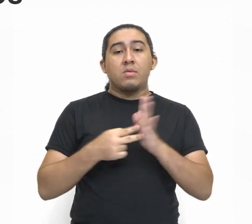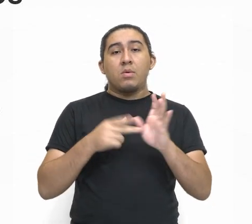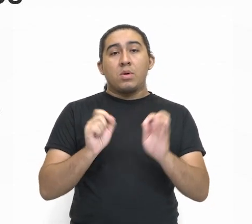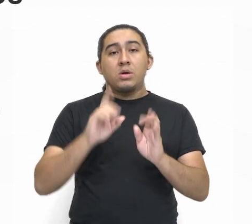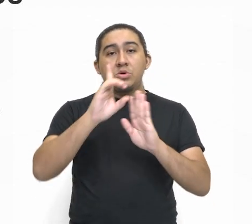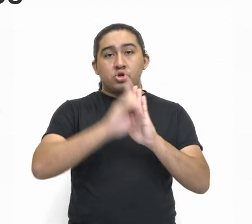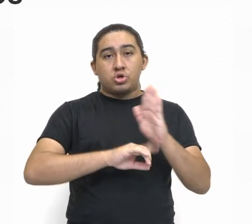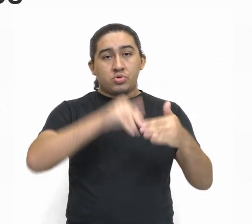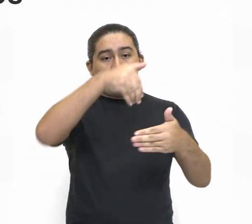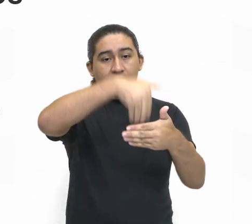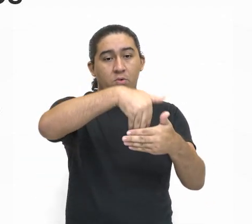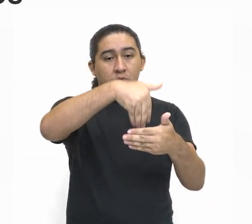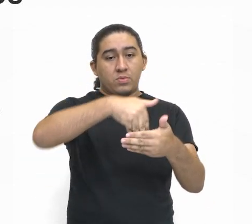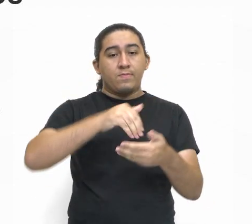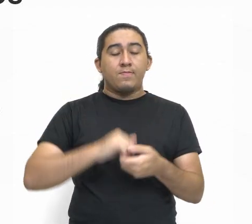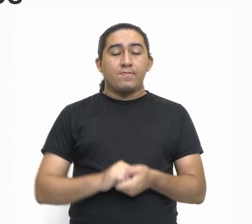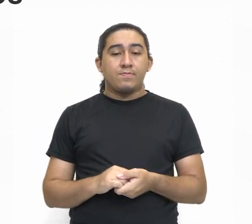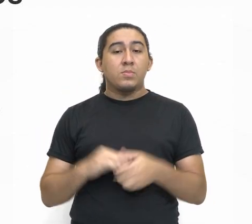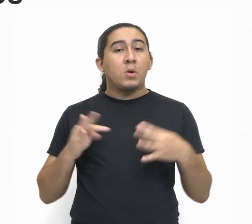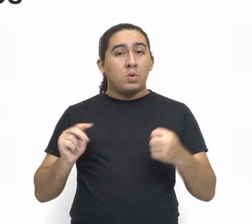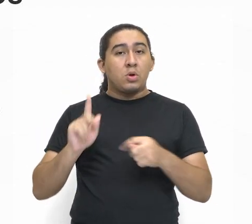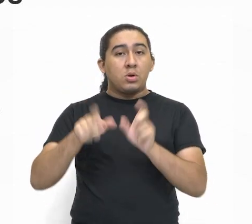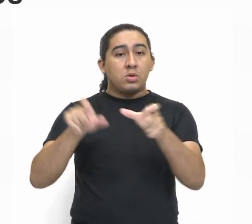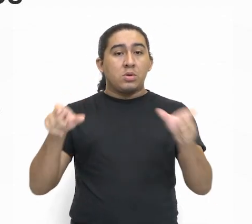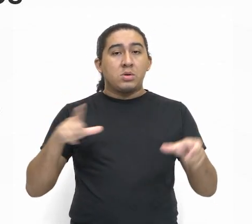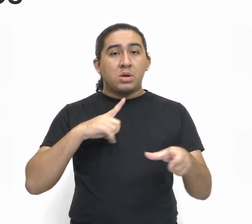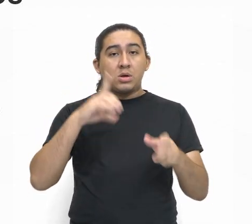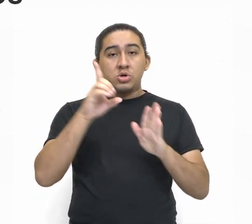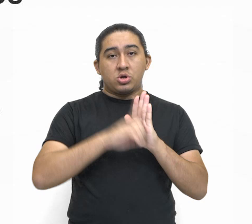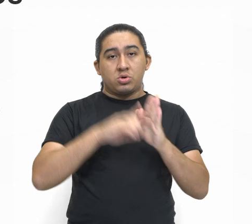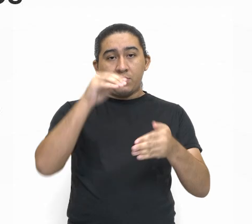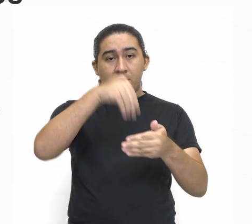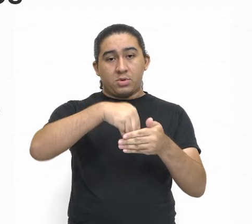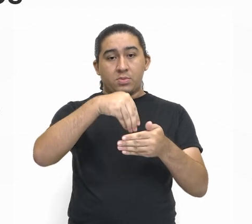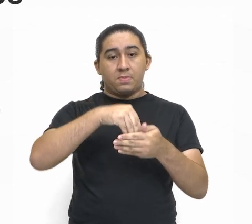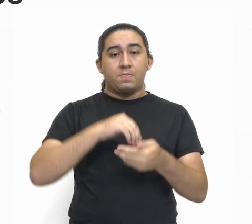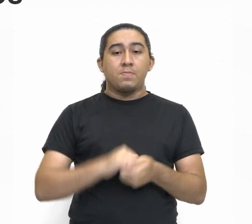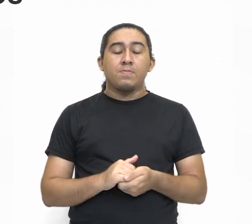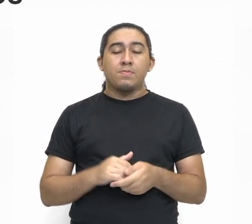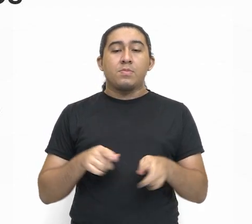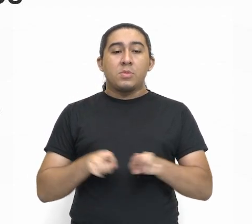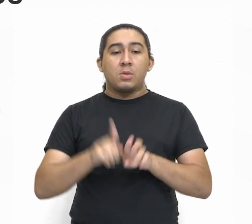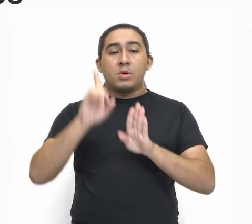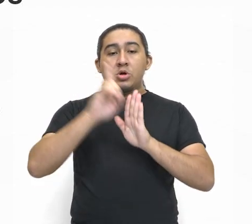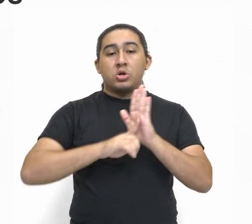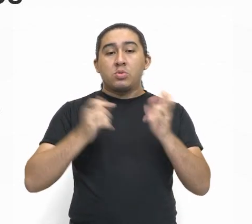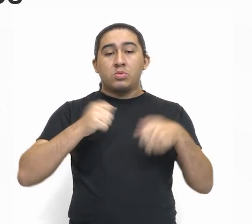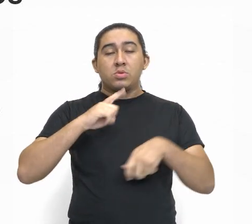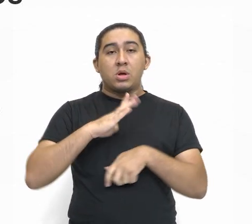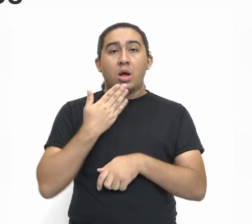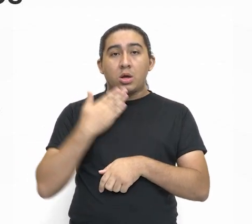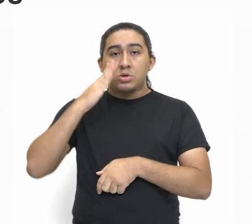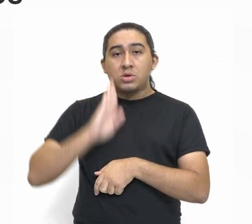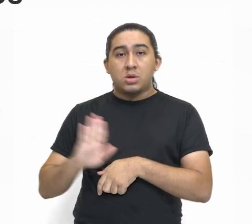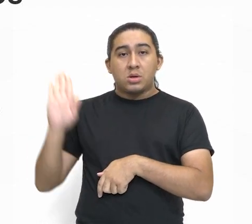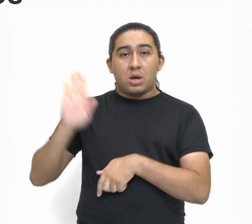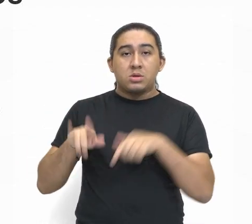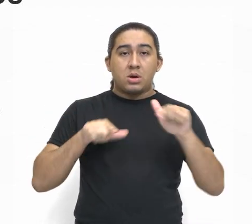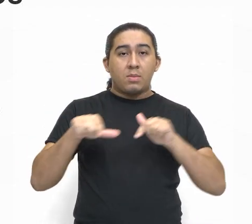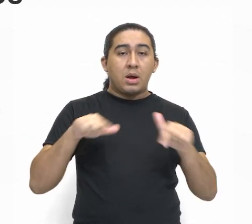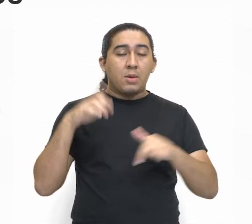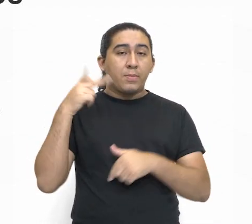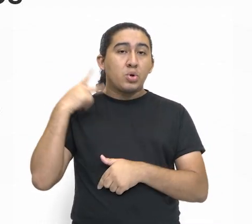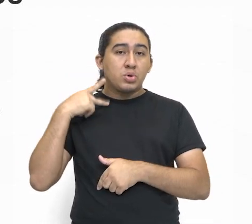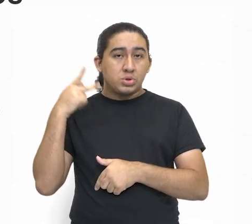voto. Então, todos nós temos direito ao voto. O direito de se candidatar a cargos políticos.